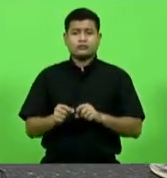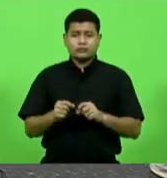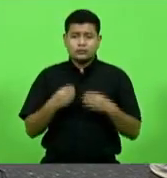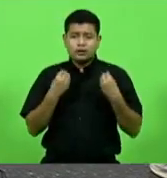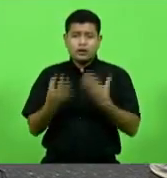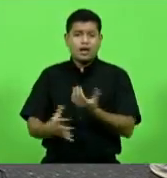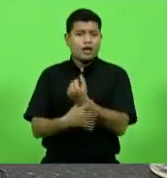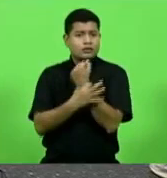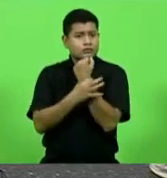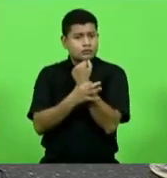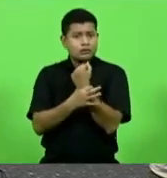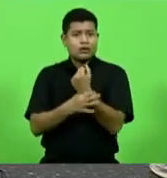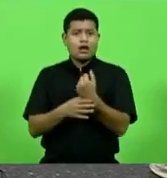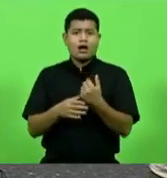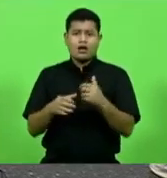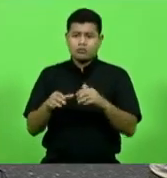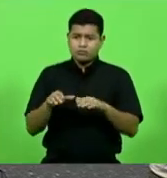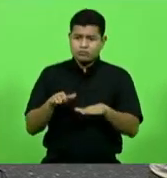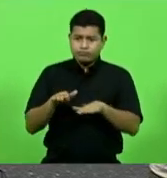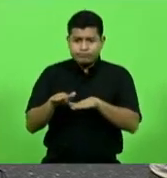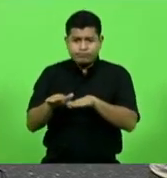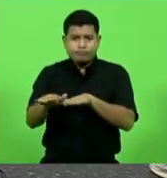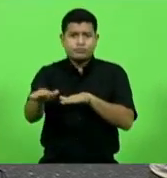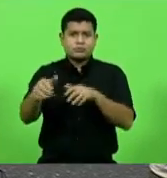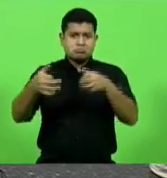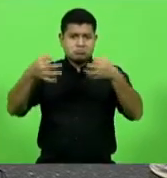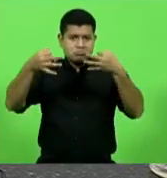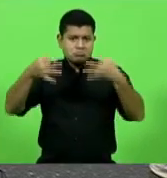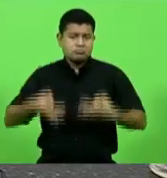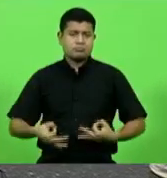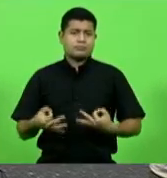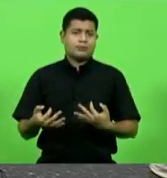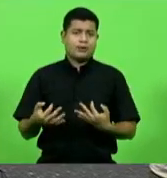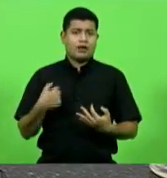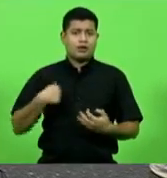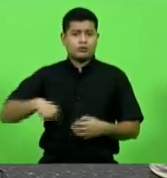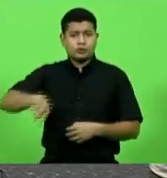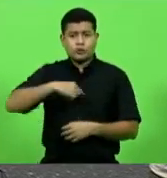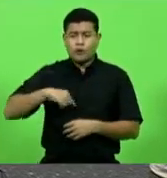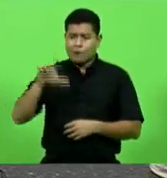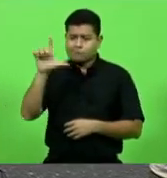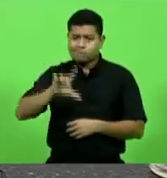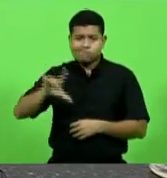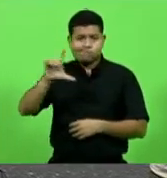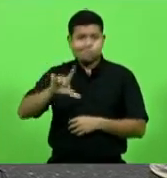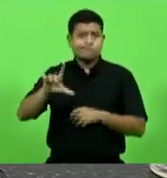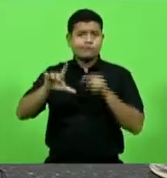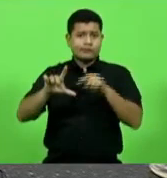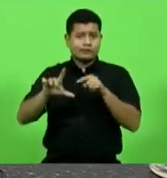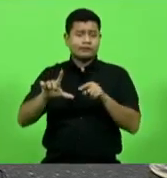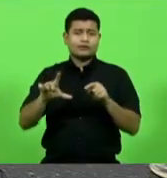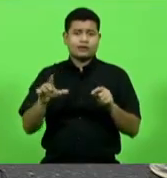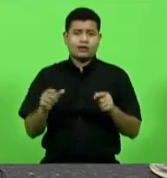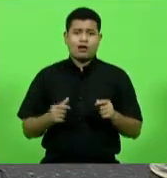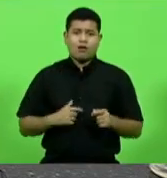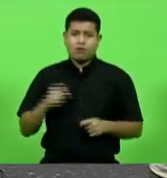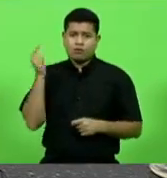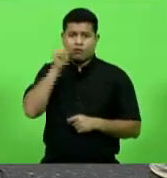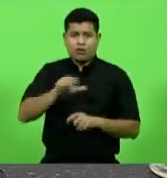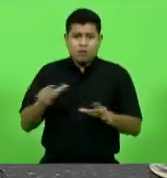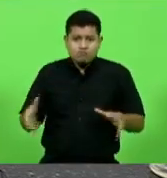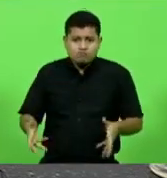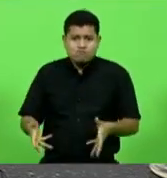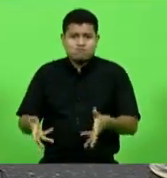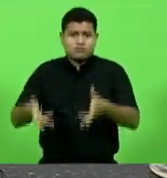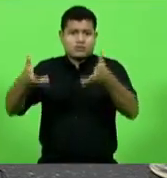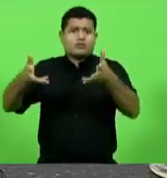traficabilidade para fazer com que a nossa logística possa ser impulsionada